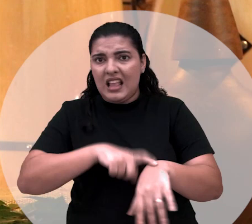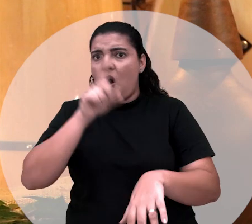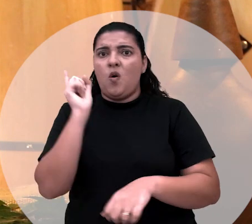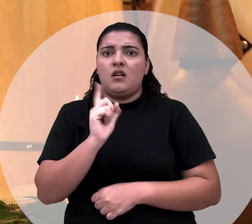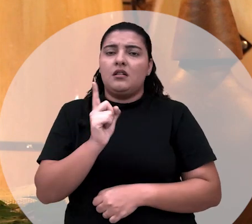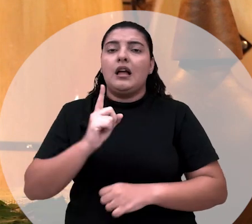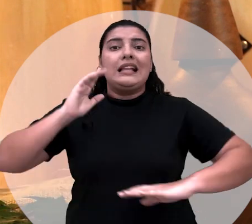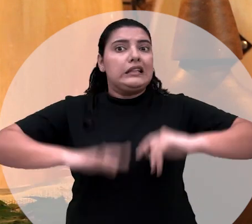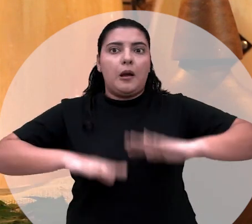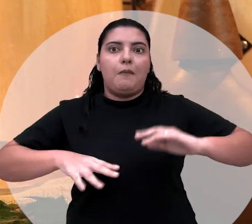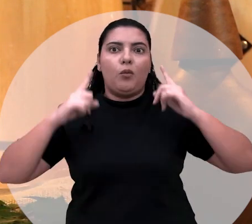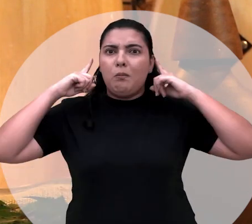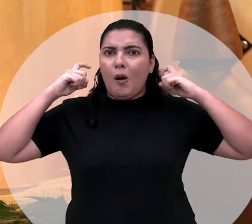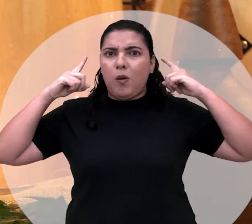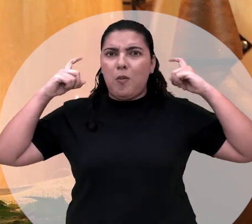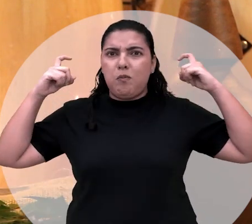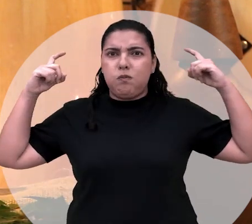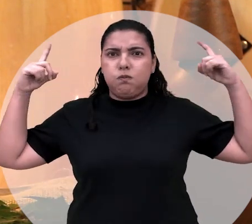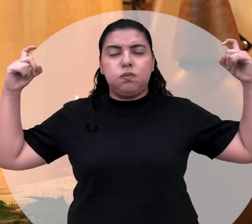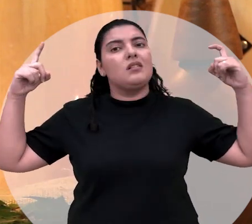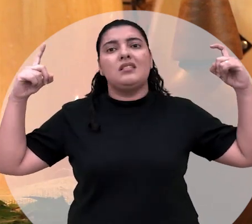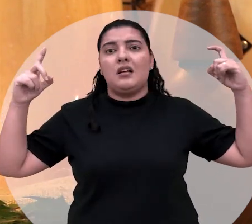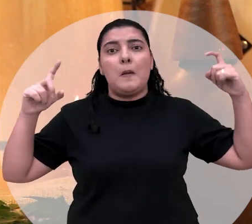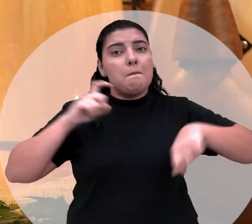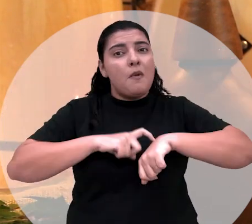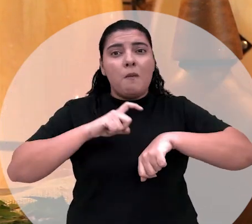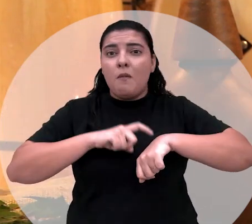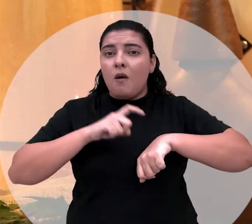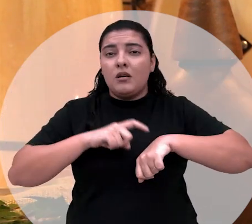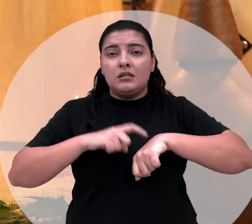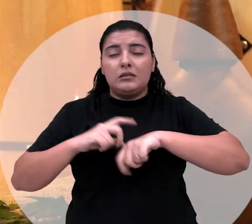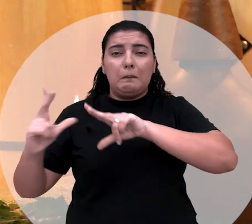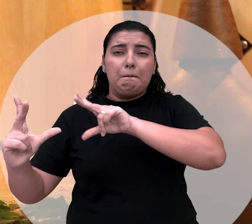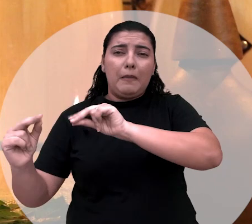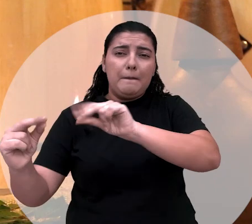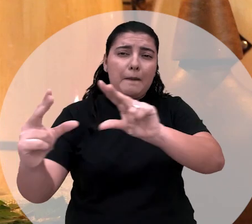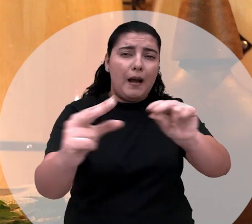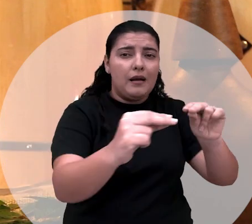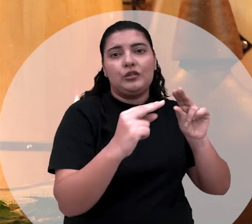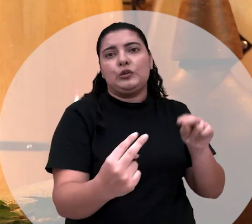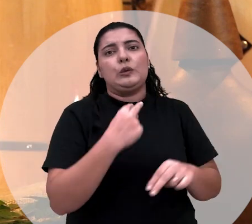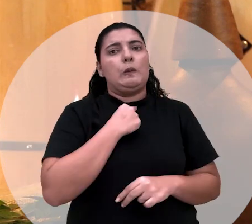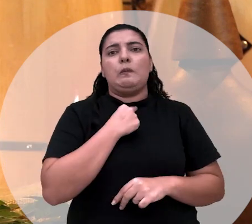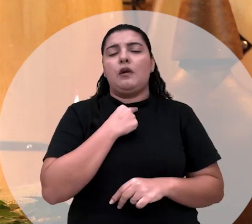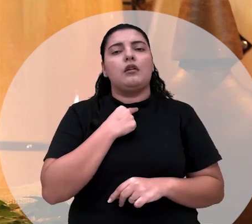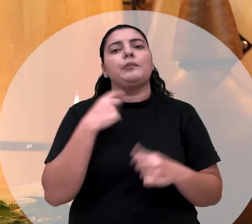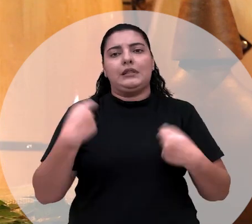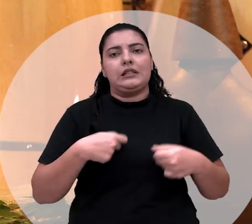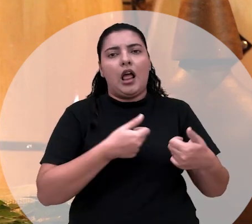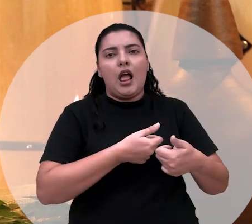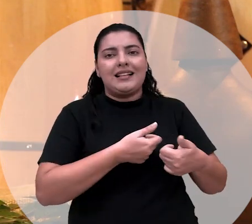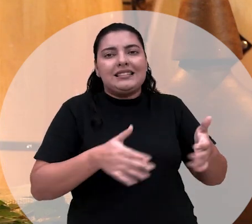Primeiro que o tambor, por mais que ele faça a zoada, mais vai existir um momento que vai estar uma conversa que é indiscreta. Então é melhor ter um canto reservado.